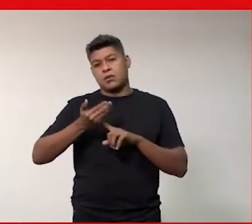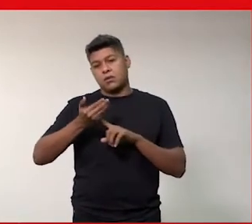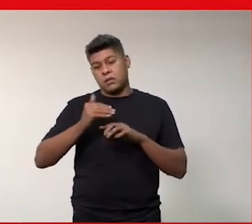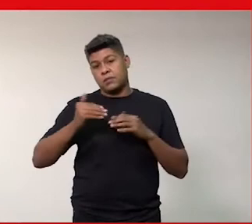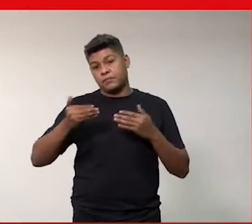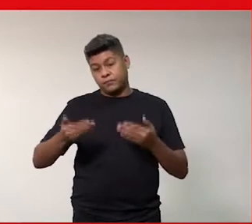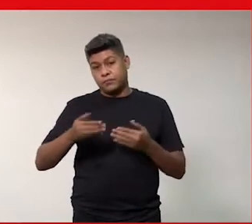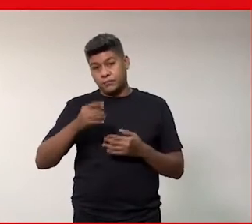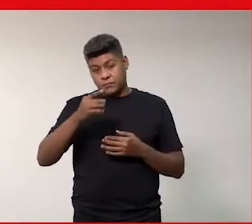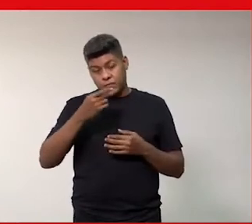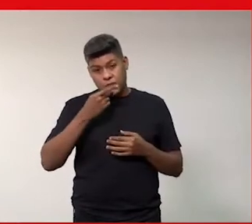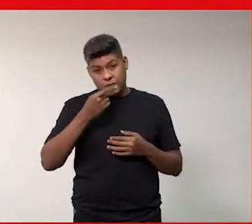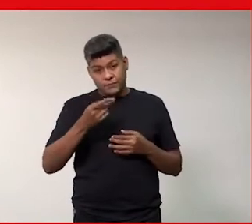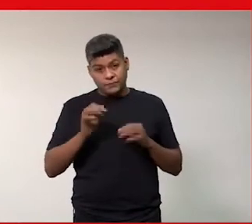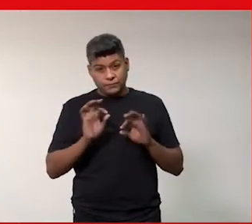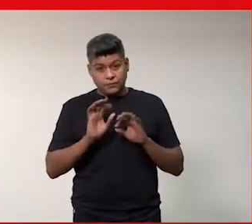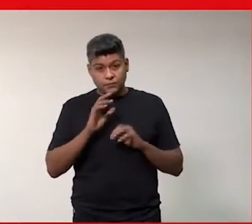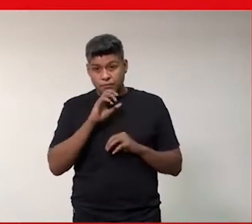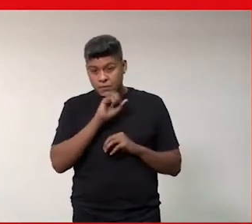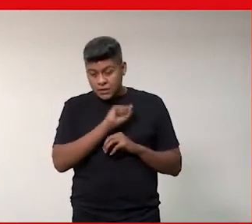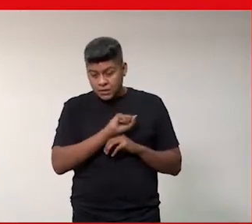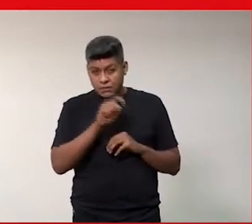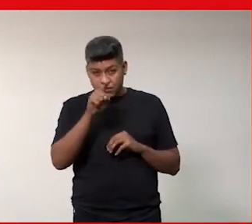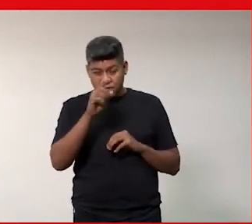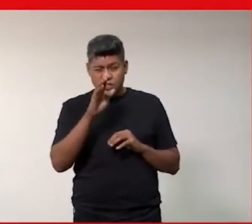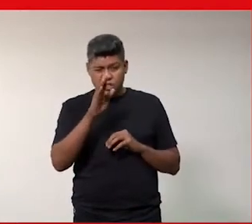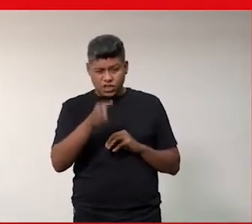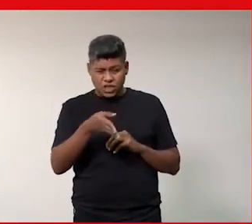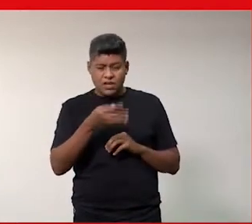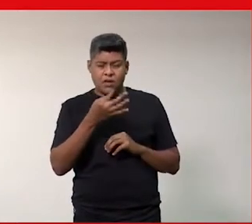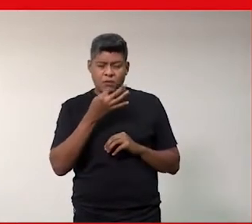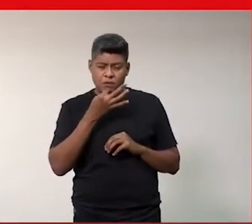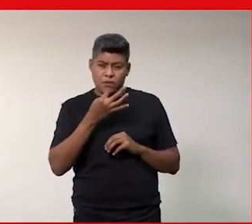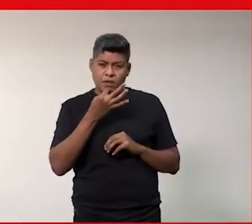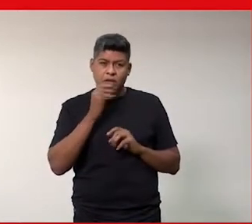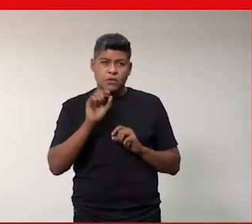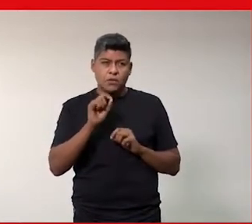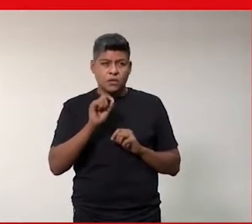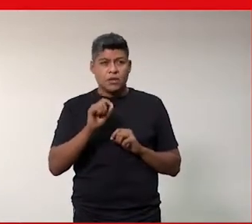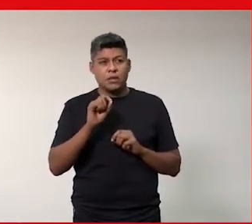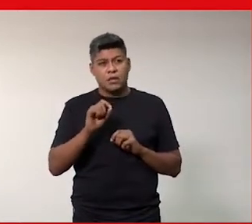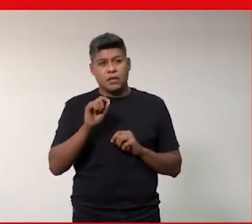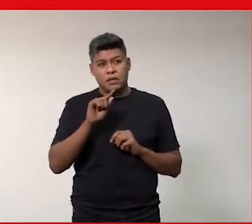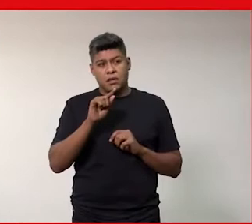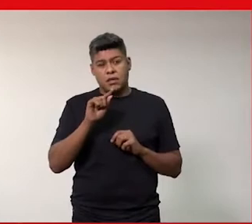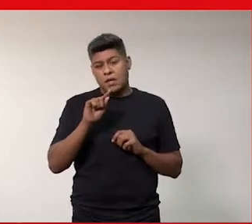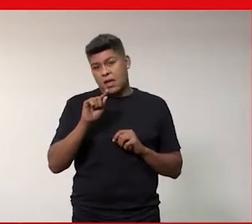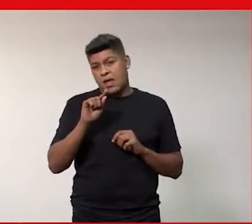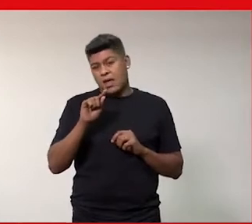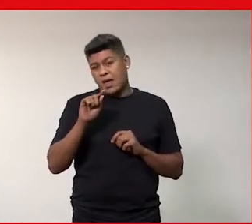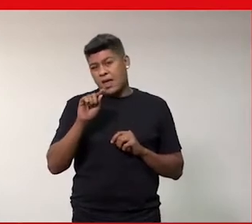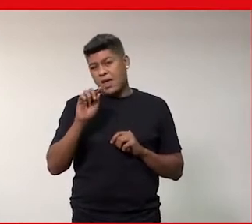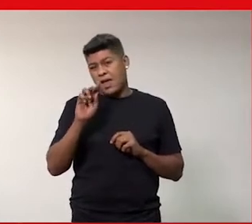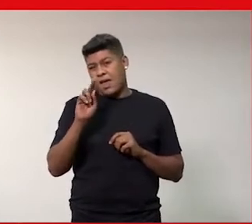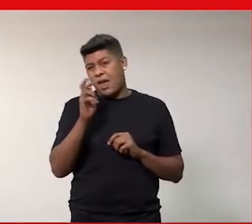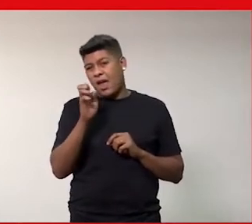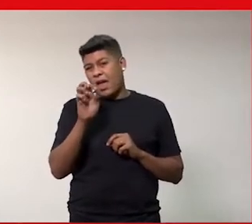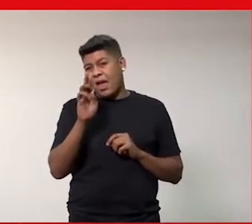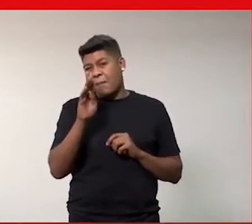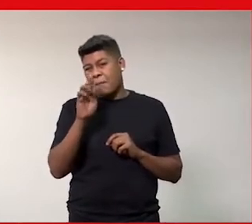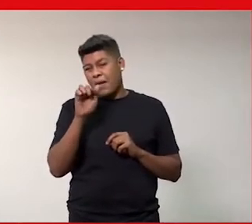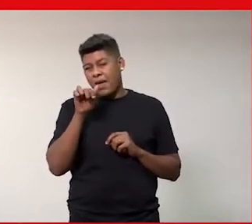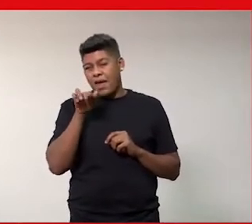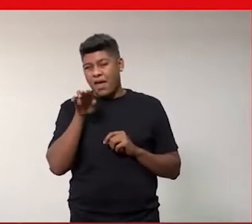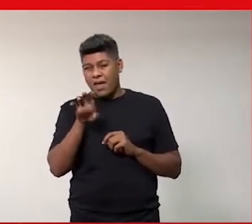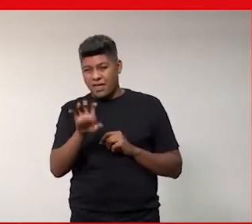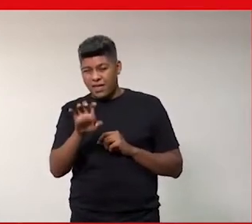Então, vou citar bem rapidamente dois casos que eu acho que vocês com certeza conhecem, que é aquele caso dos airbags, que muitas mulheres